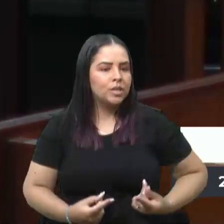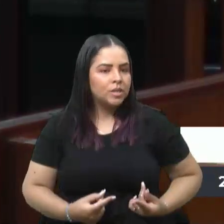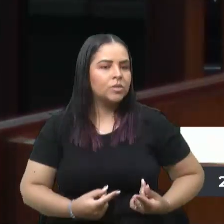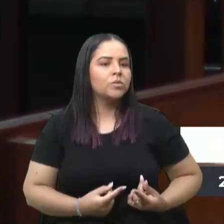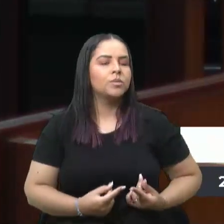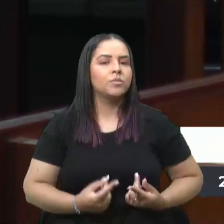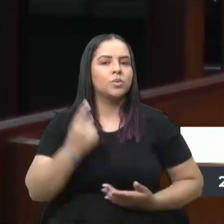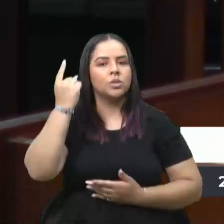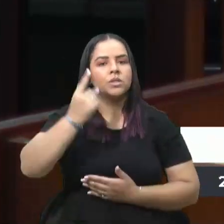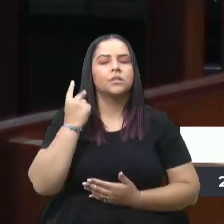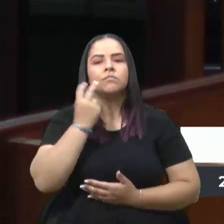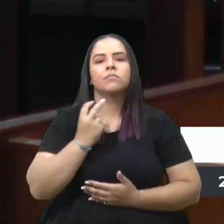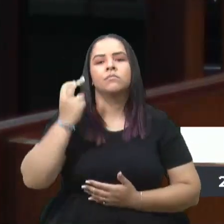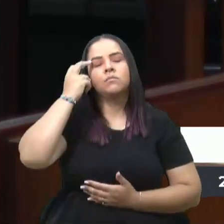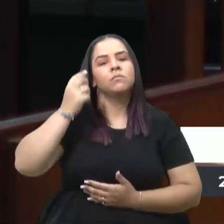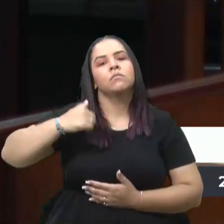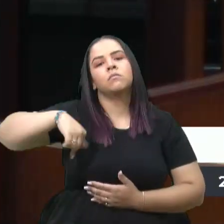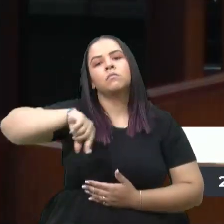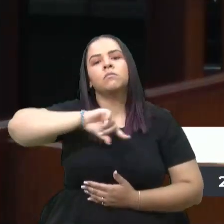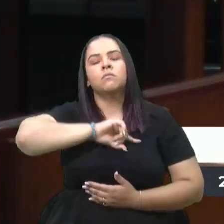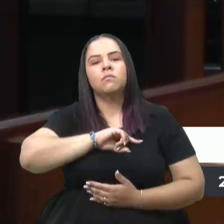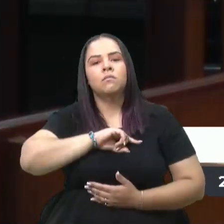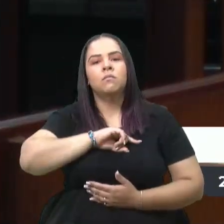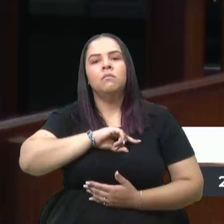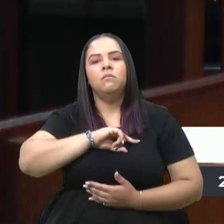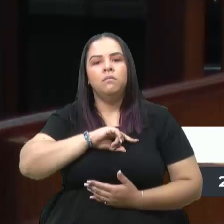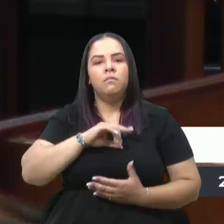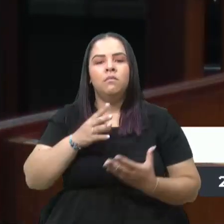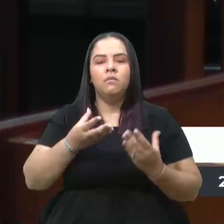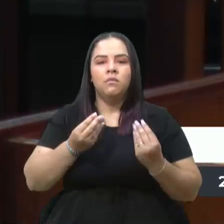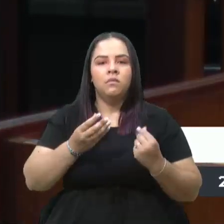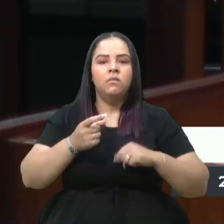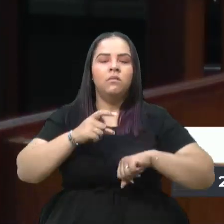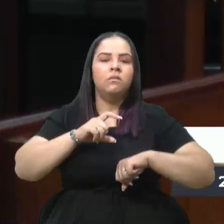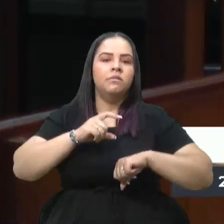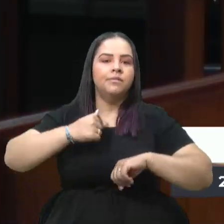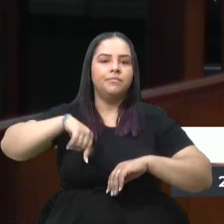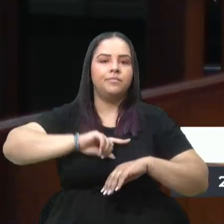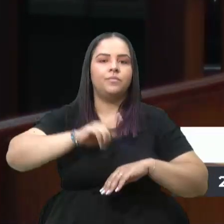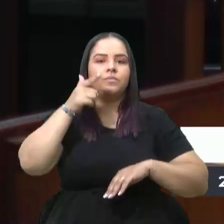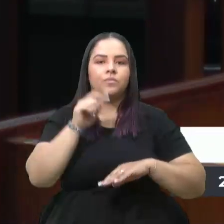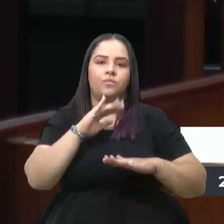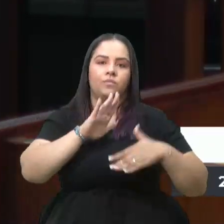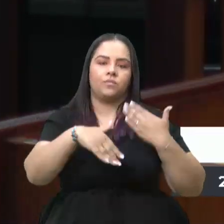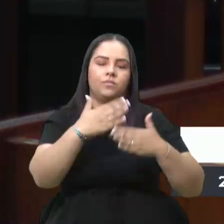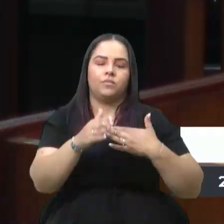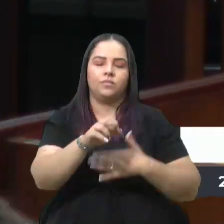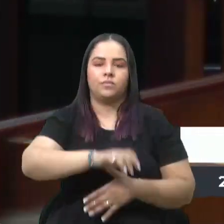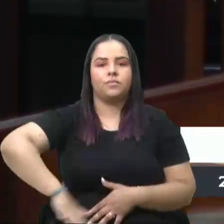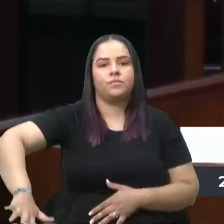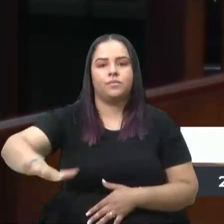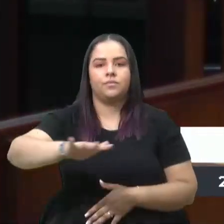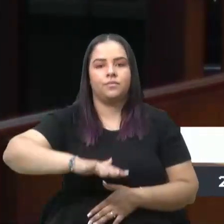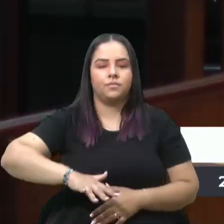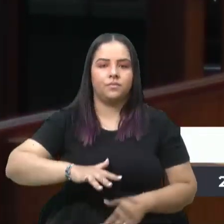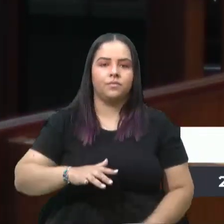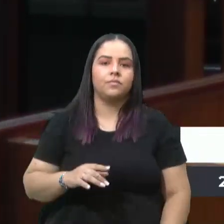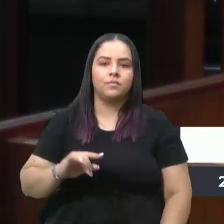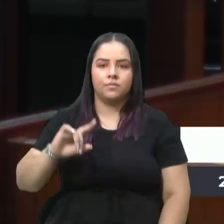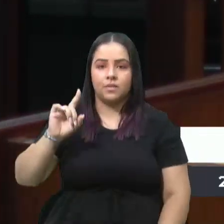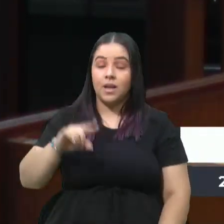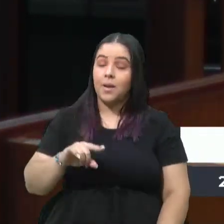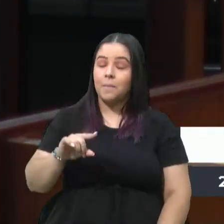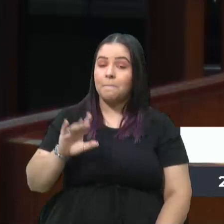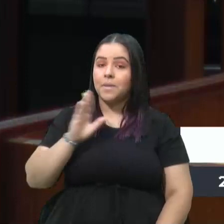cultural. Porque nós sabemos que muito temos a construir nesses espaços. É um mal que é